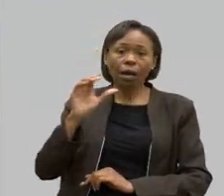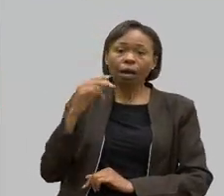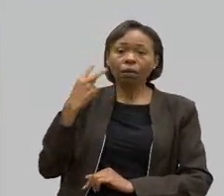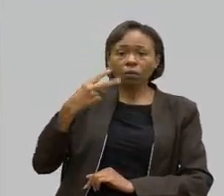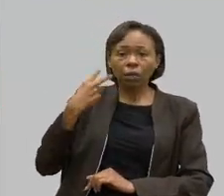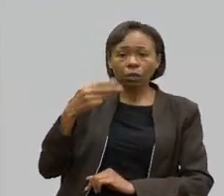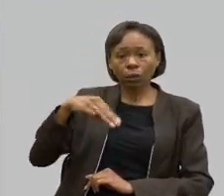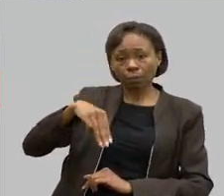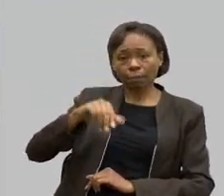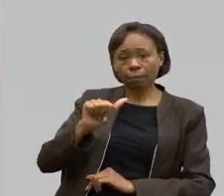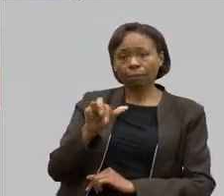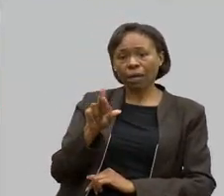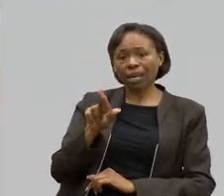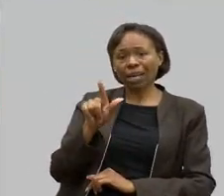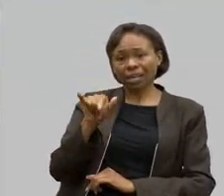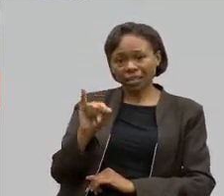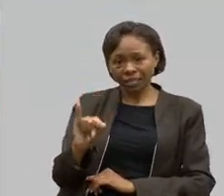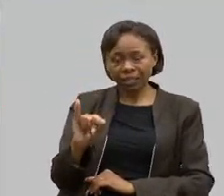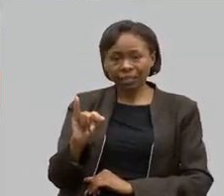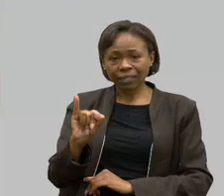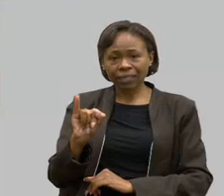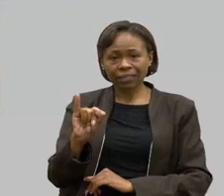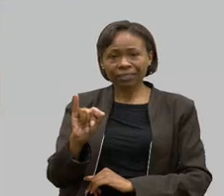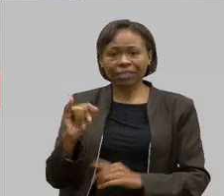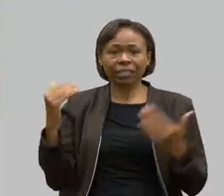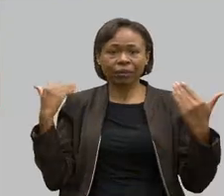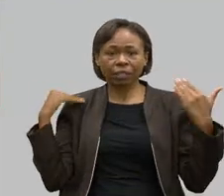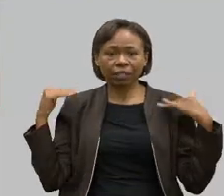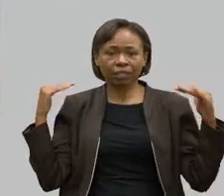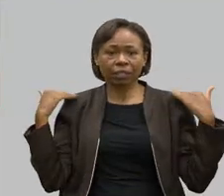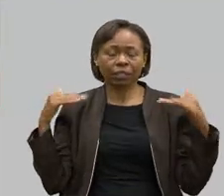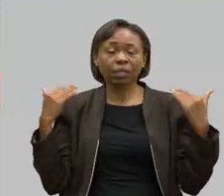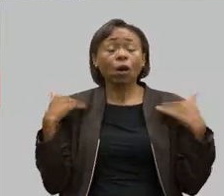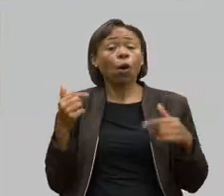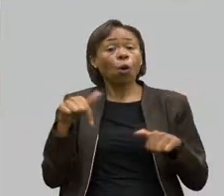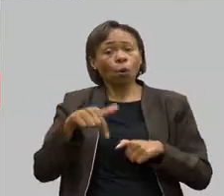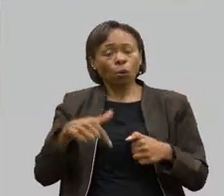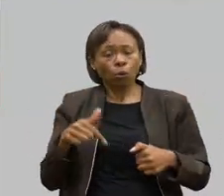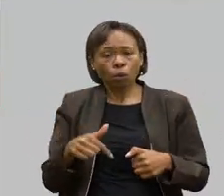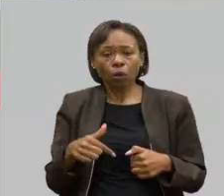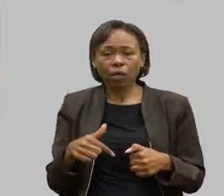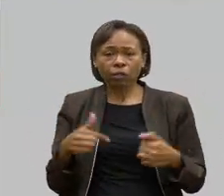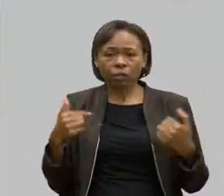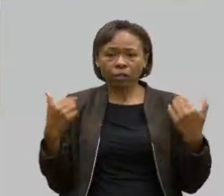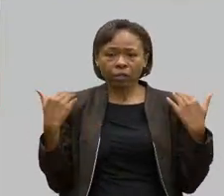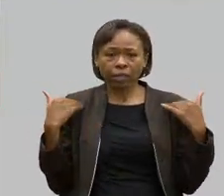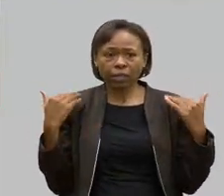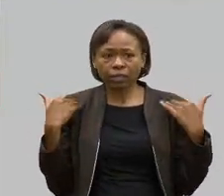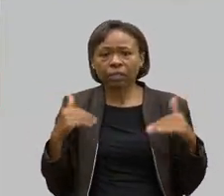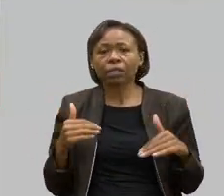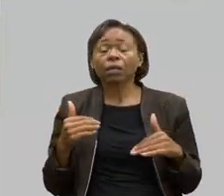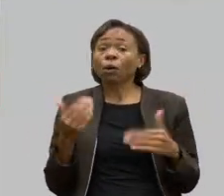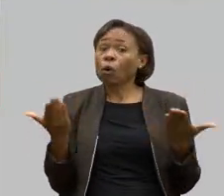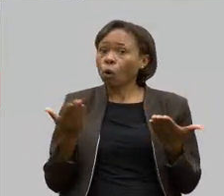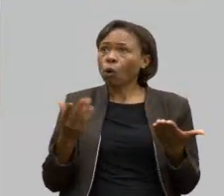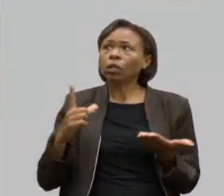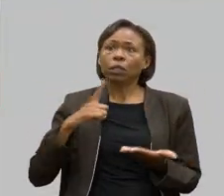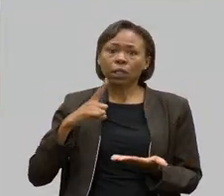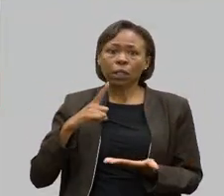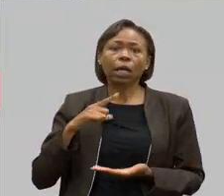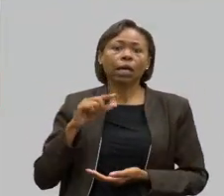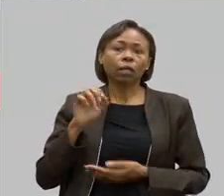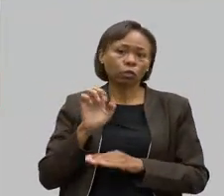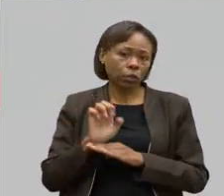voltada para essa temática, nós temos um secretário hoje do Estado muito voltado para essa